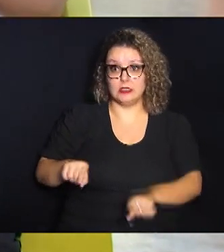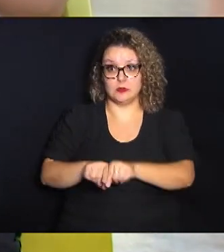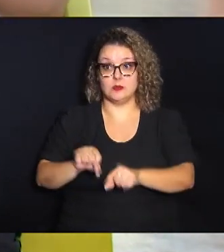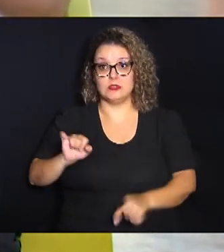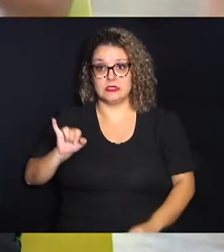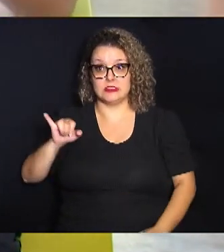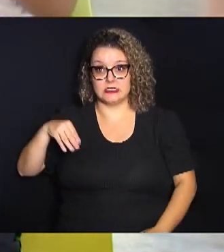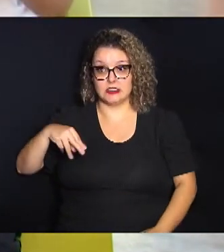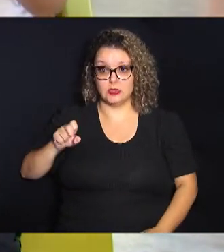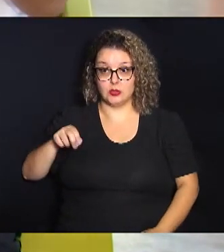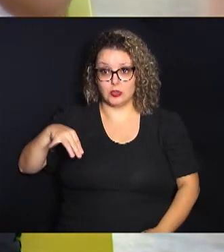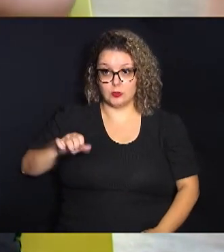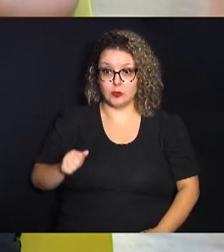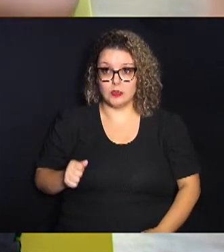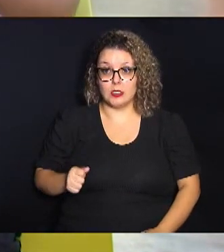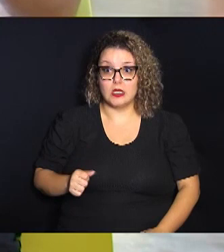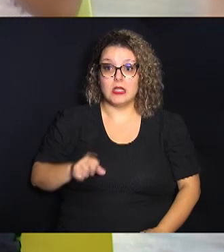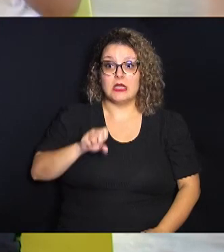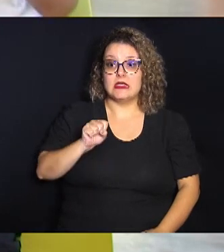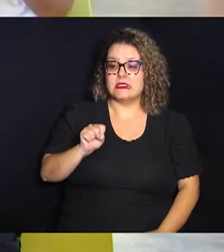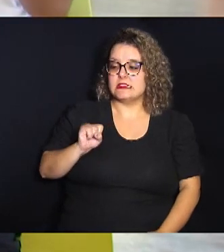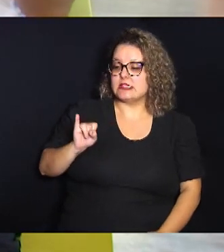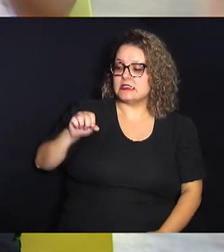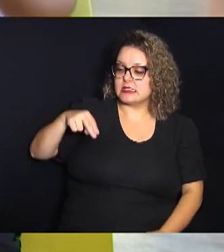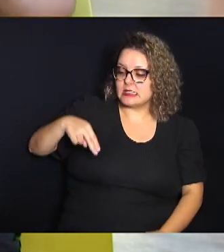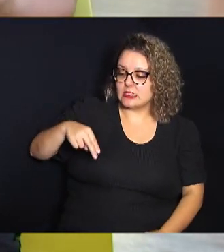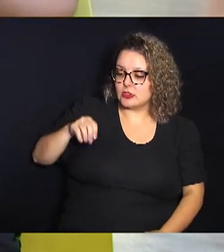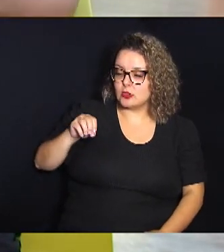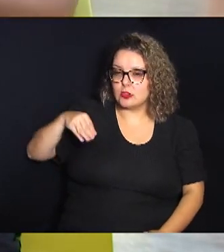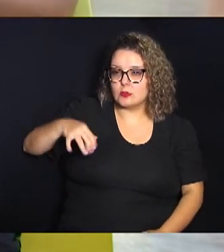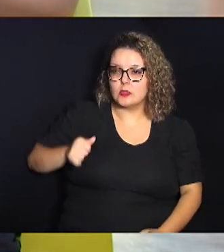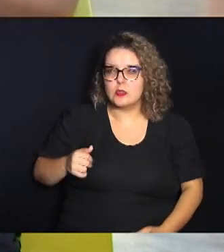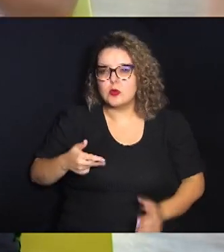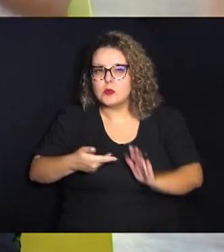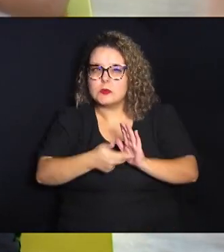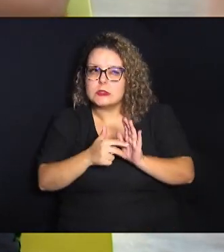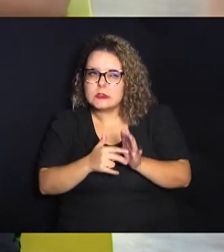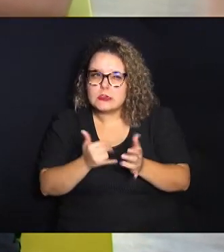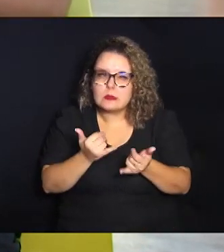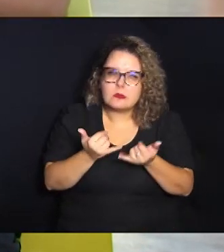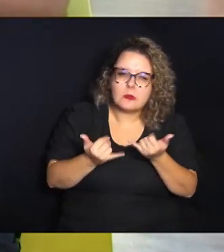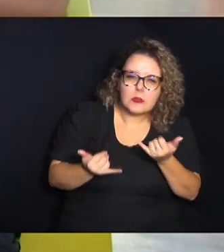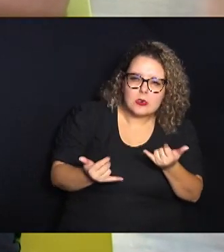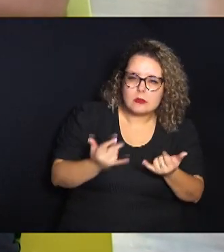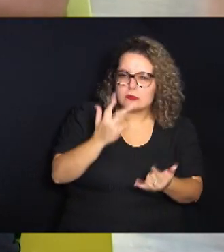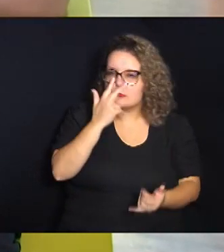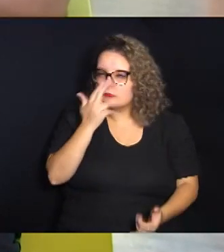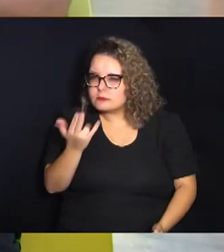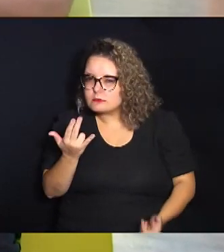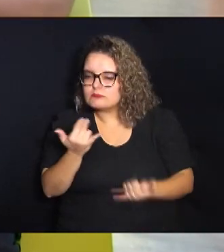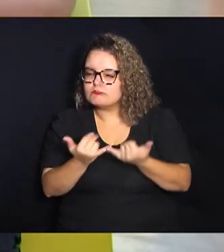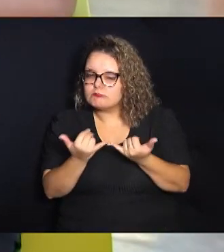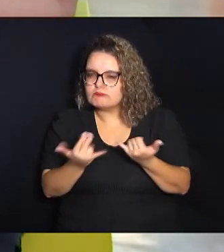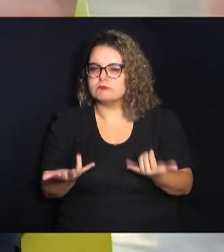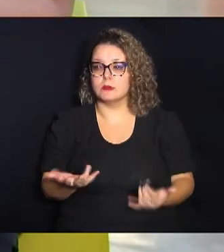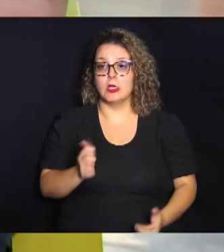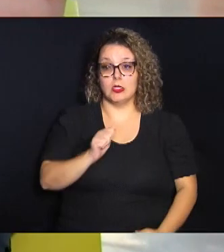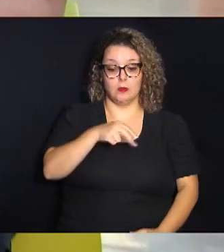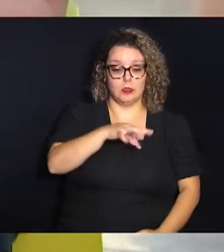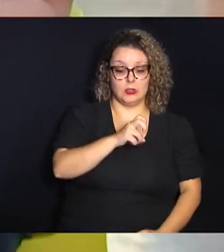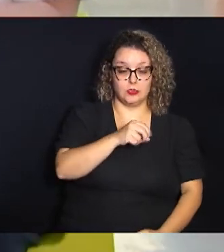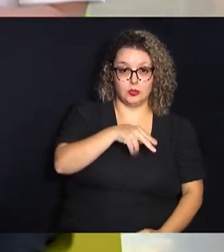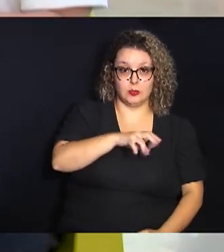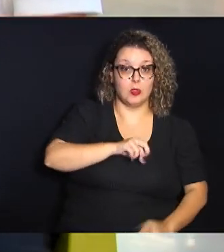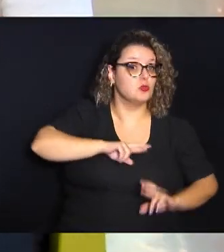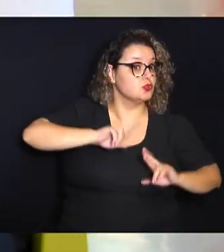sinônimo é aquilo que tem significado próximo significado parecido já o antônimo ele é o que tem significado oposto